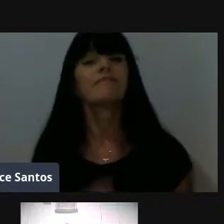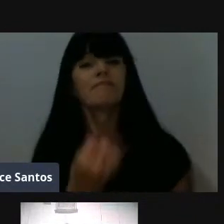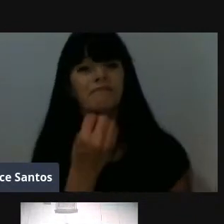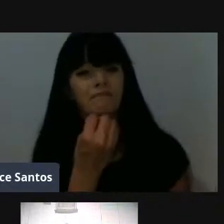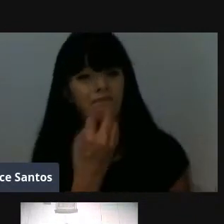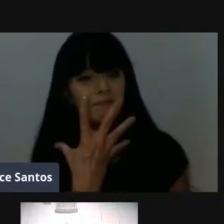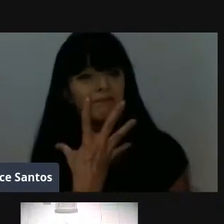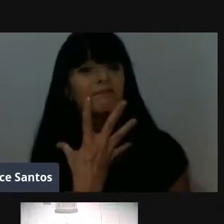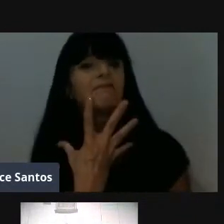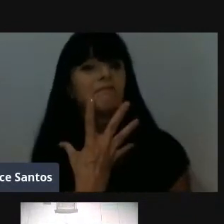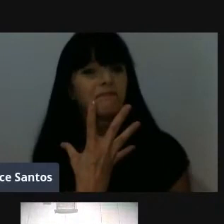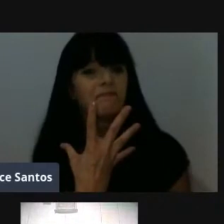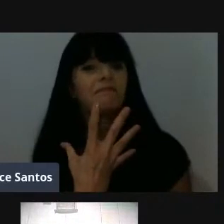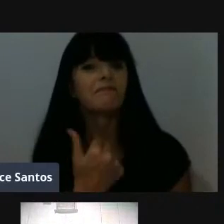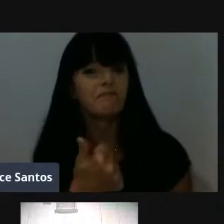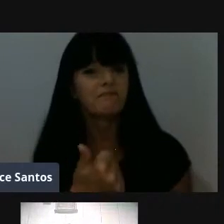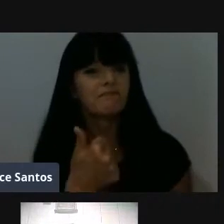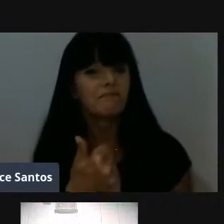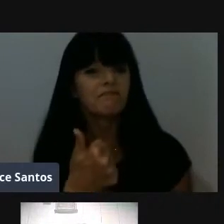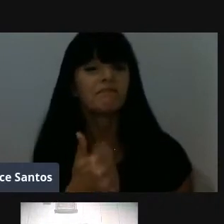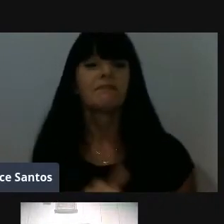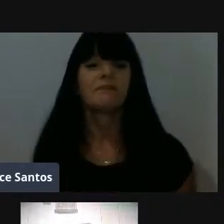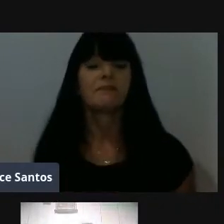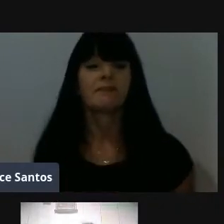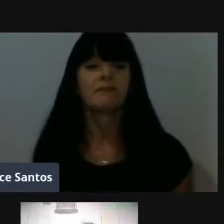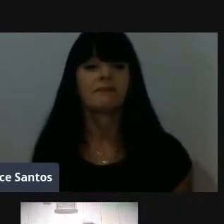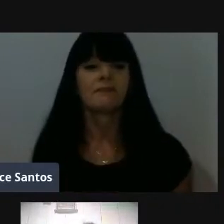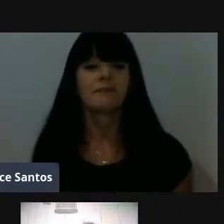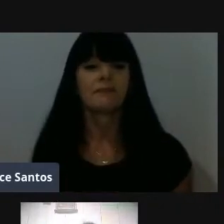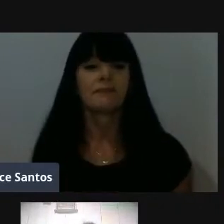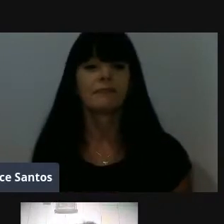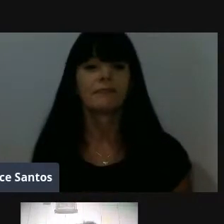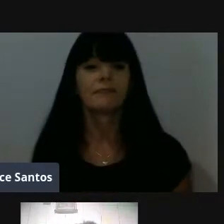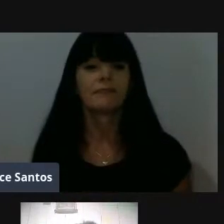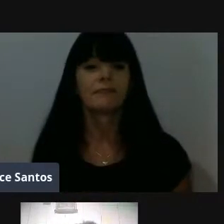Muito bom aí essa... Natália. Reforçar. Oi?